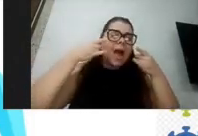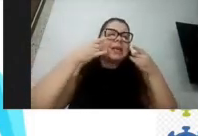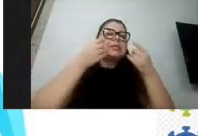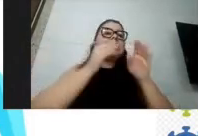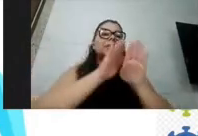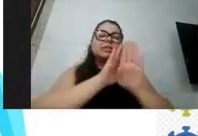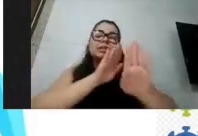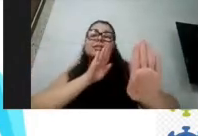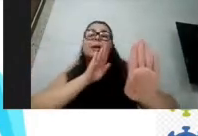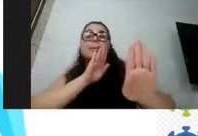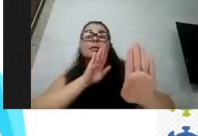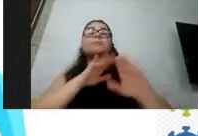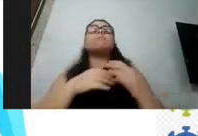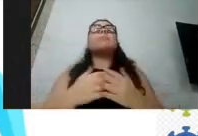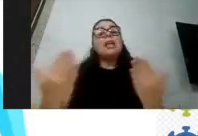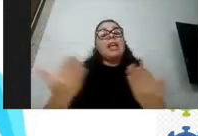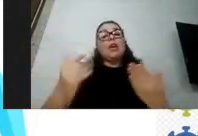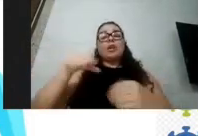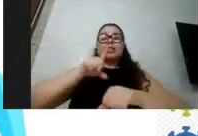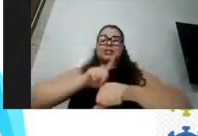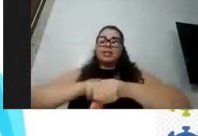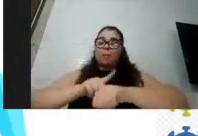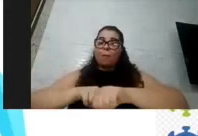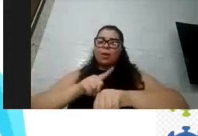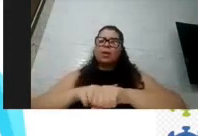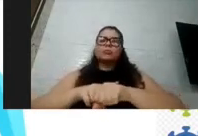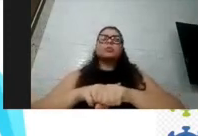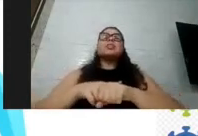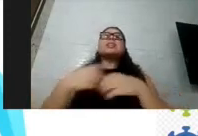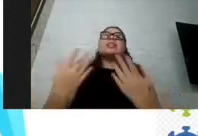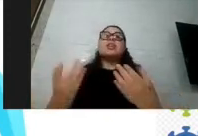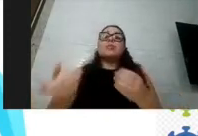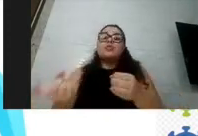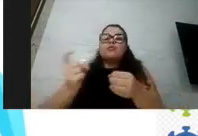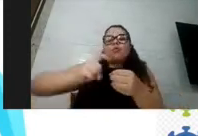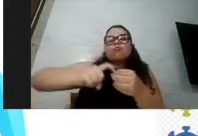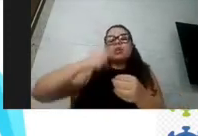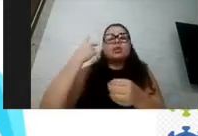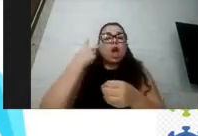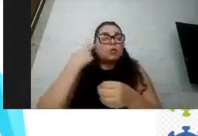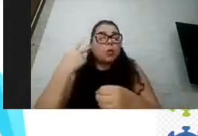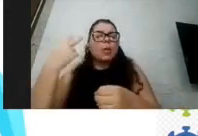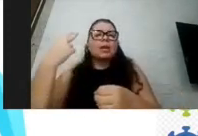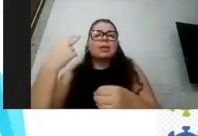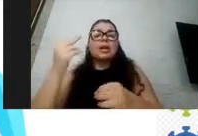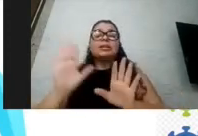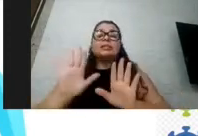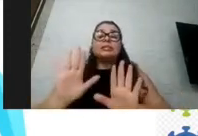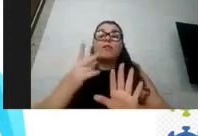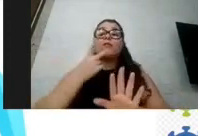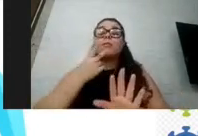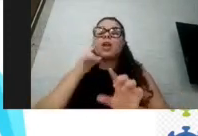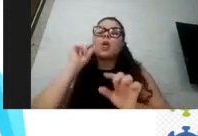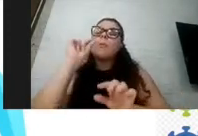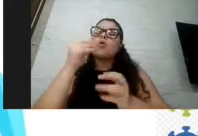época de retomada em algumas cidades, em alguns estados, a gente vai falar um pouquinho desse retorno, como que é esse